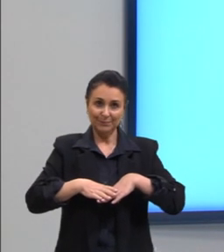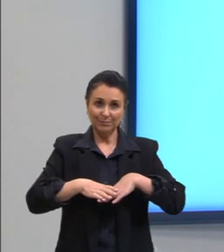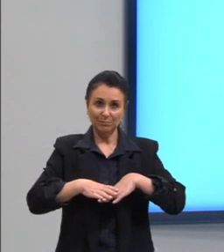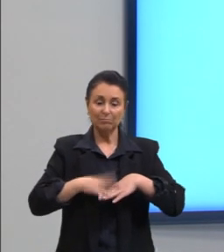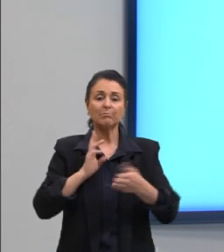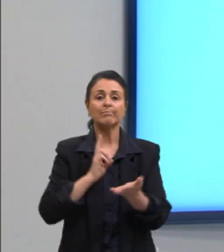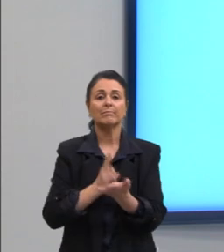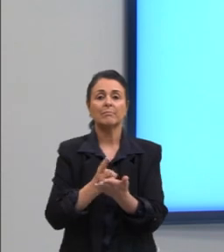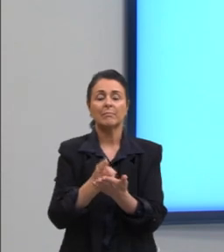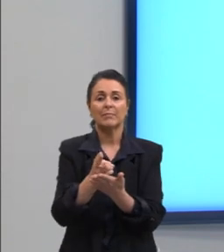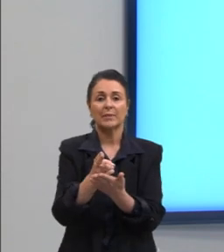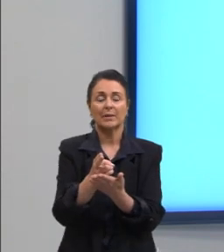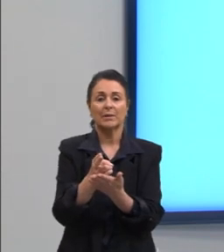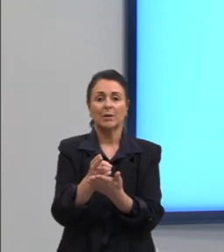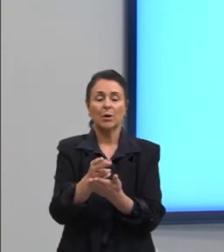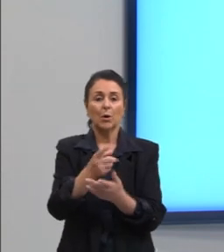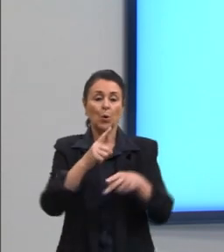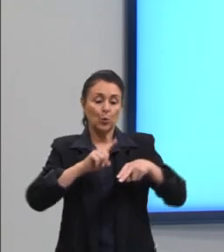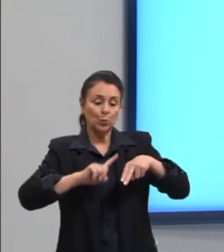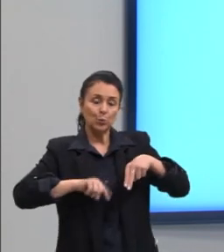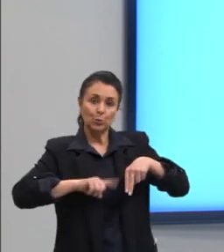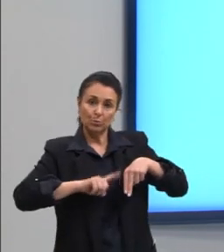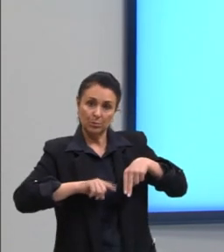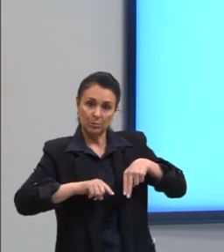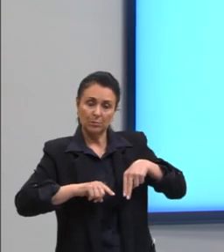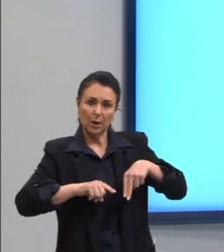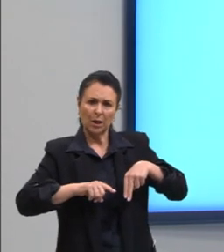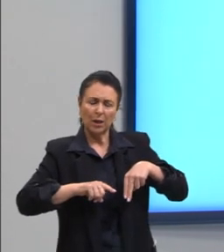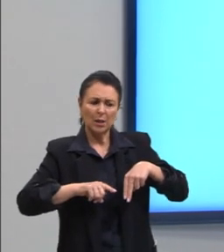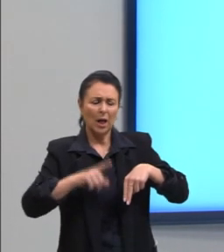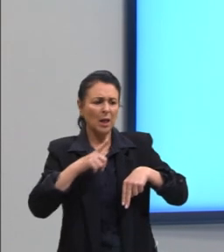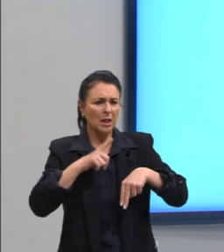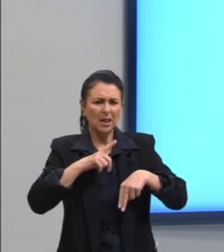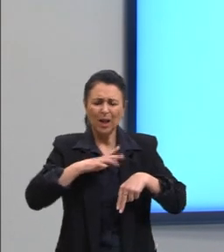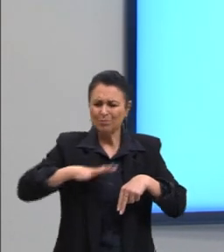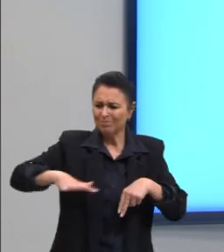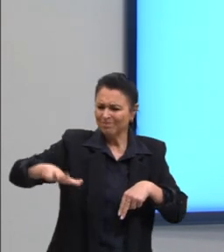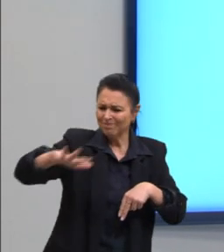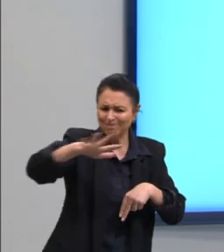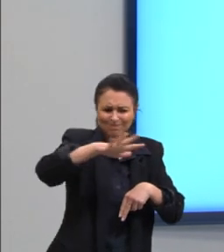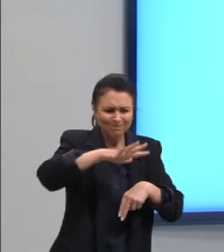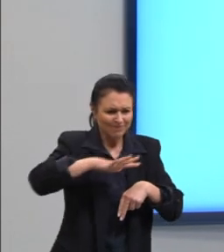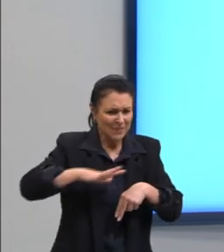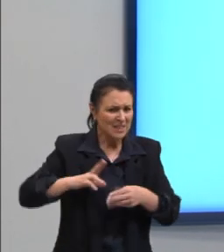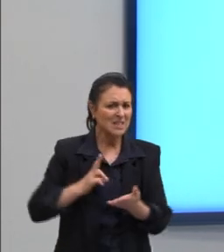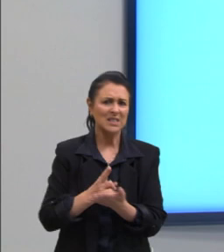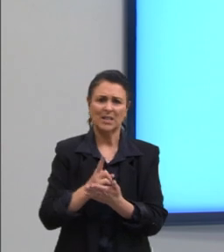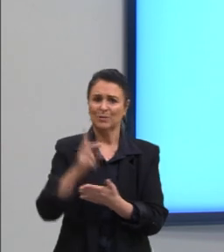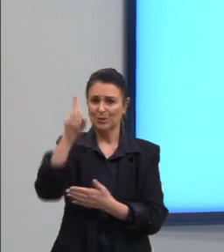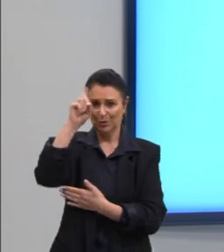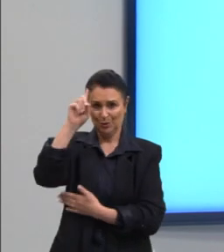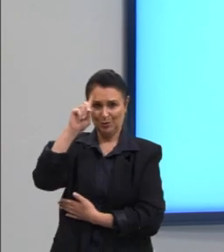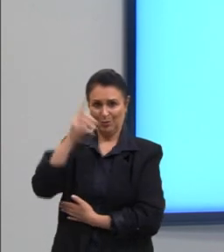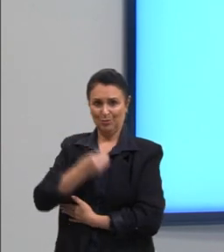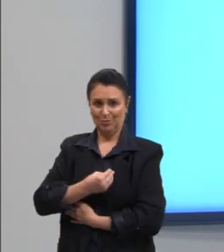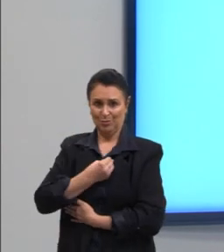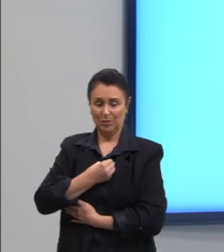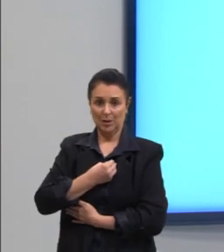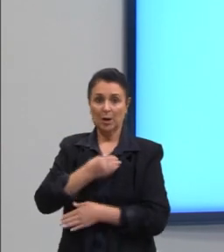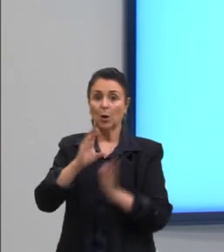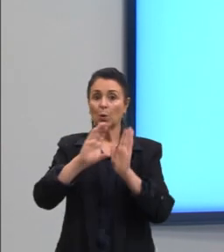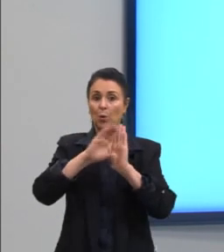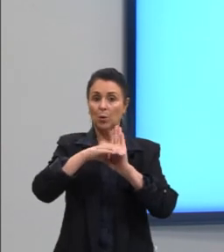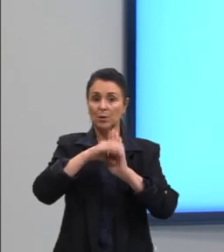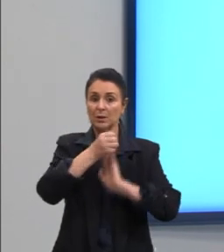Continuando então, os números naturais estão presentes em situações comuns no nosso dia a dia e o conceito de número é fundamental